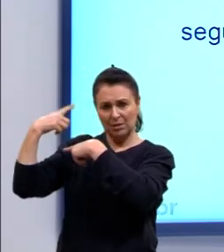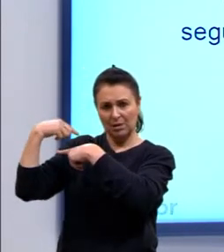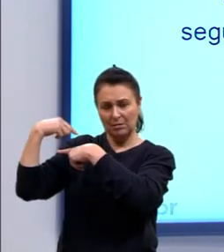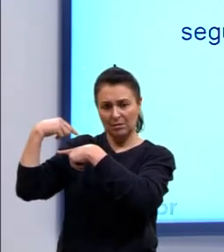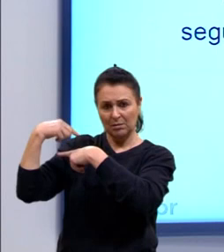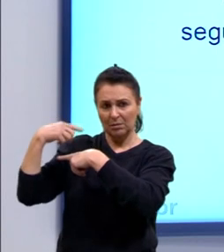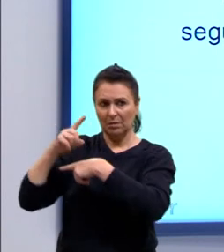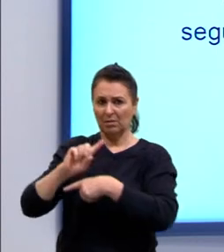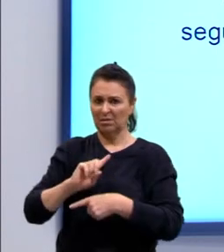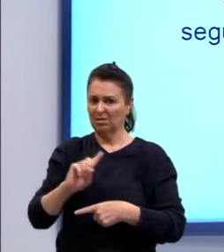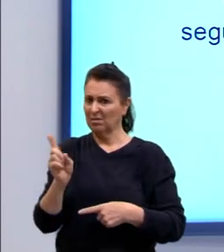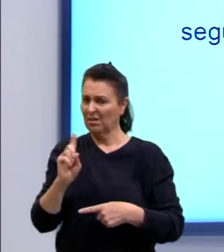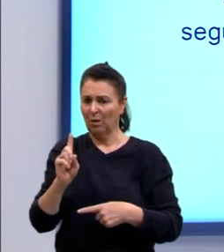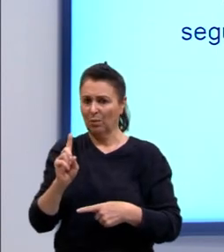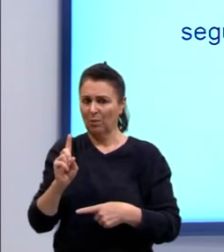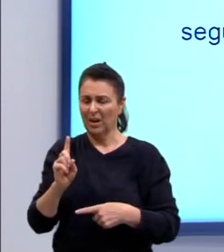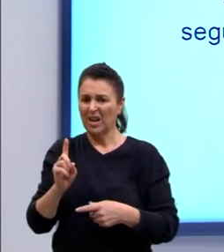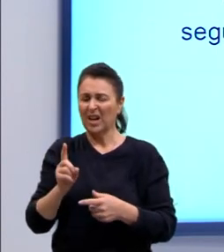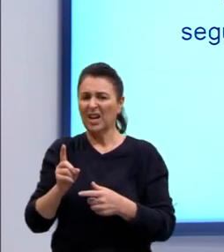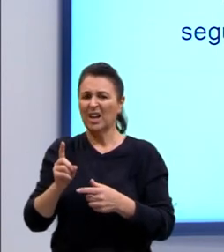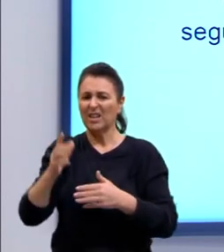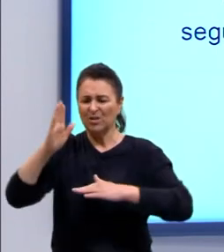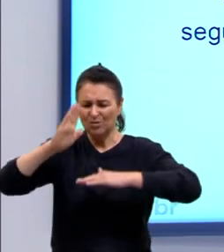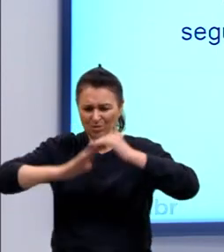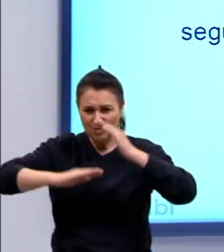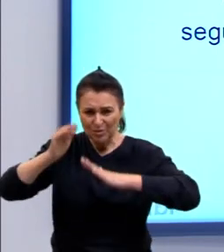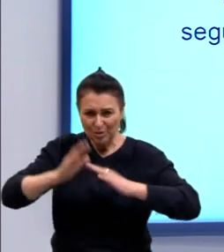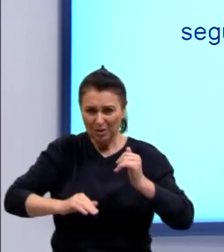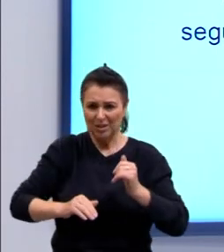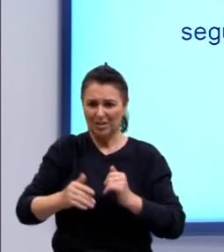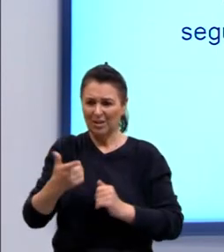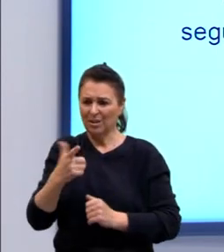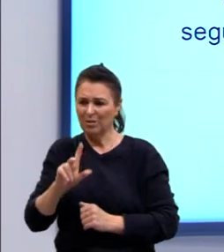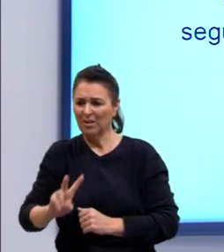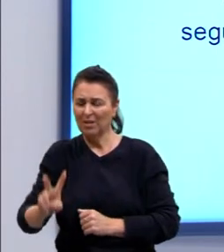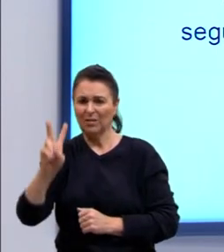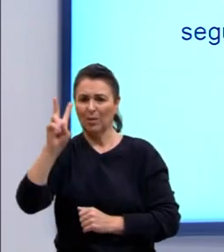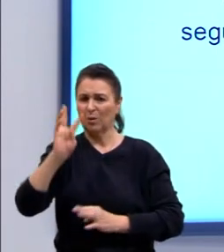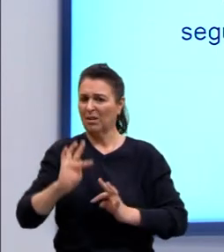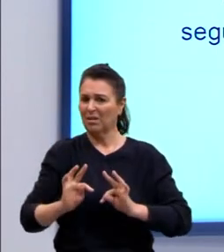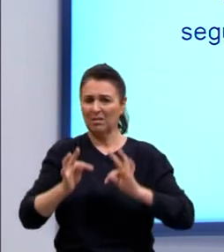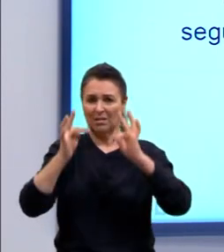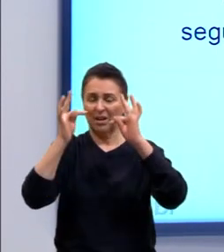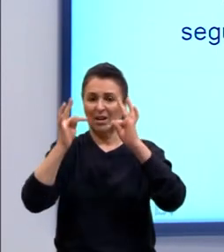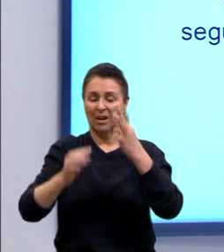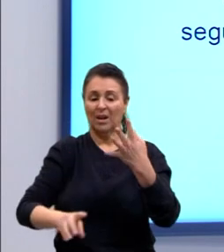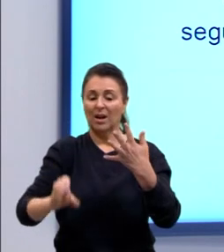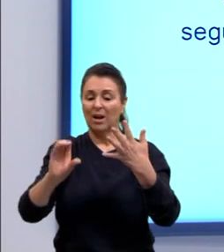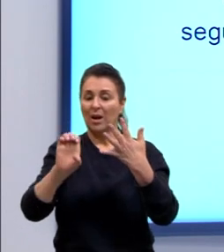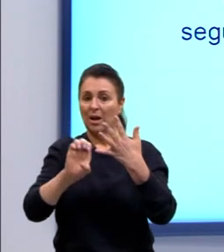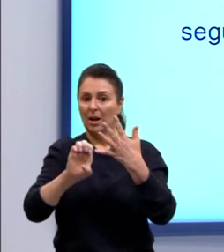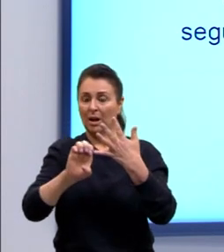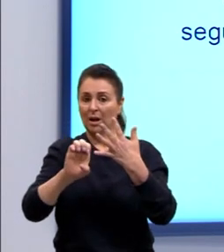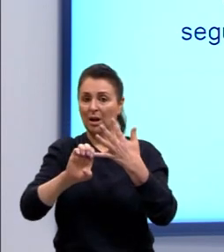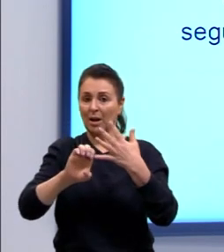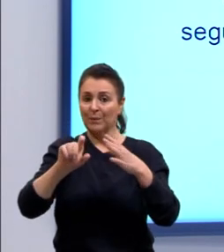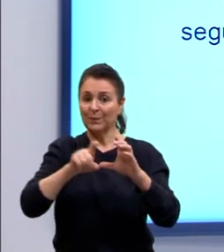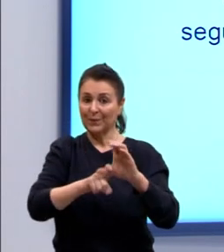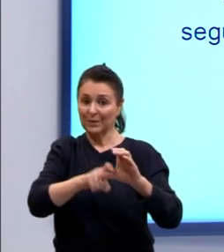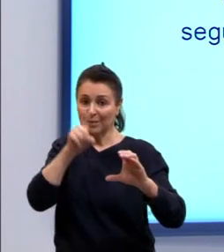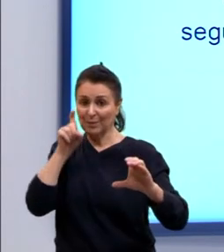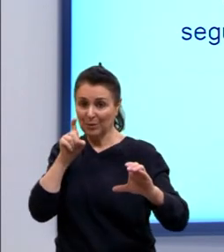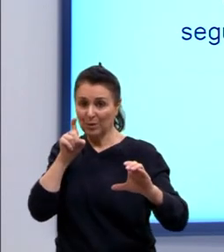neocolonialismo destrói, desvaloriza essas técnicas. E a última alternativa aí, autonomia do setor